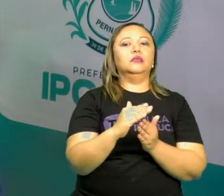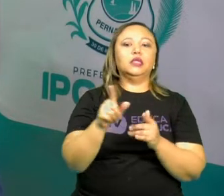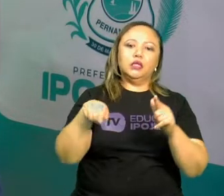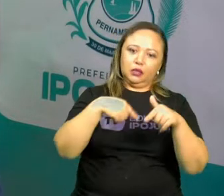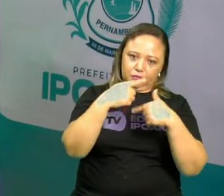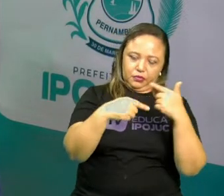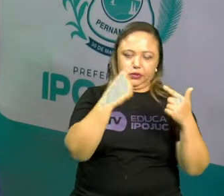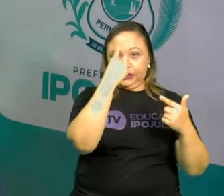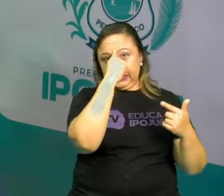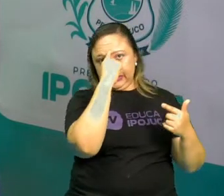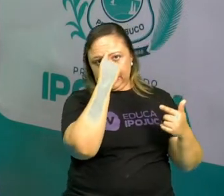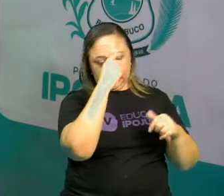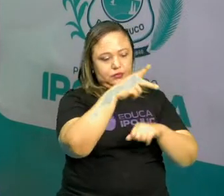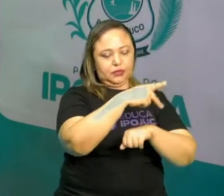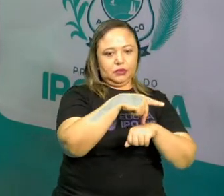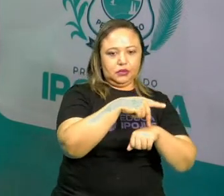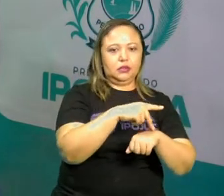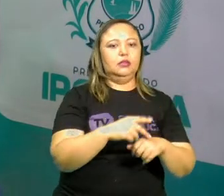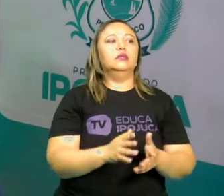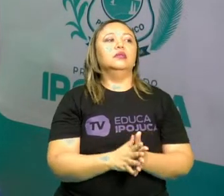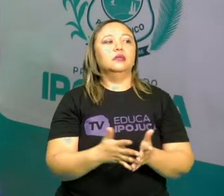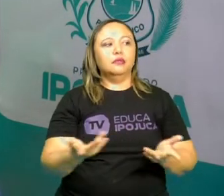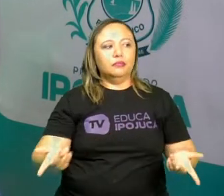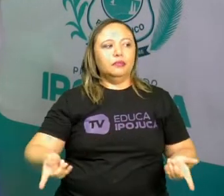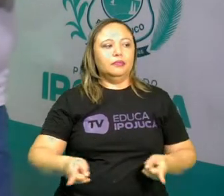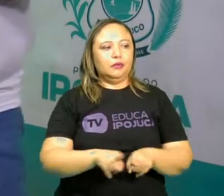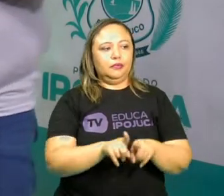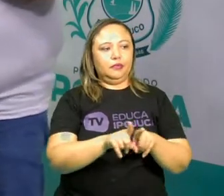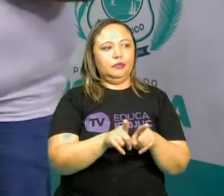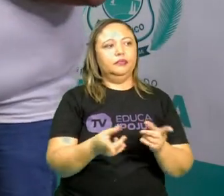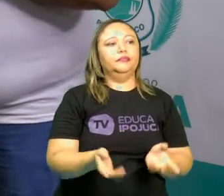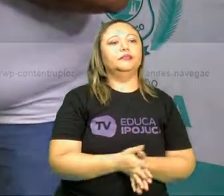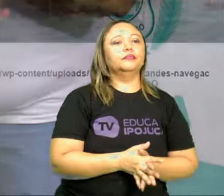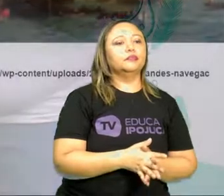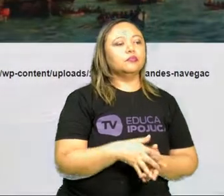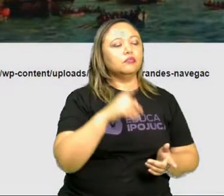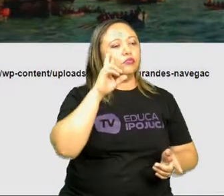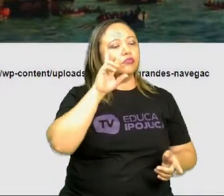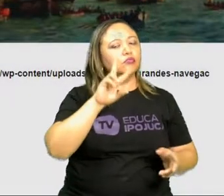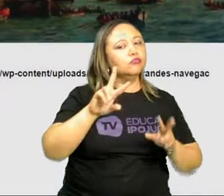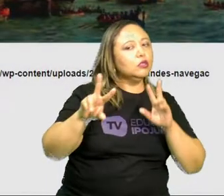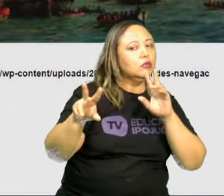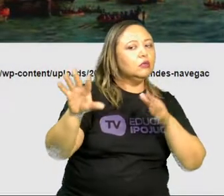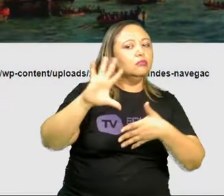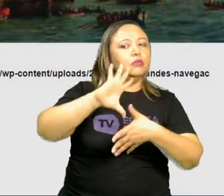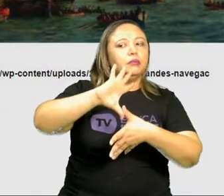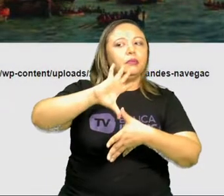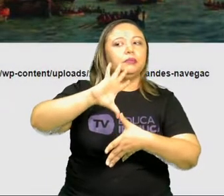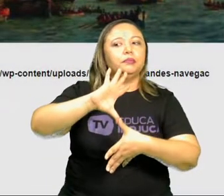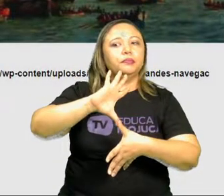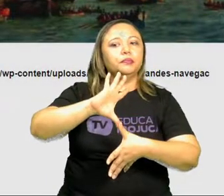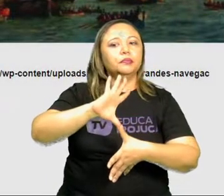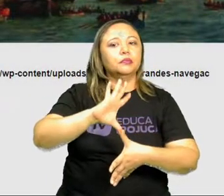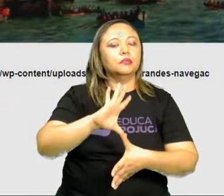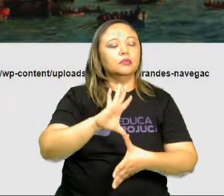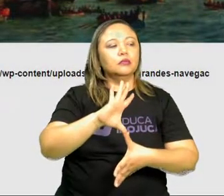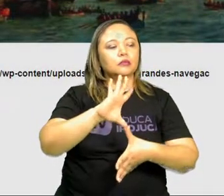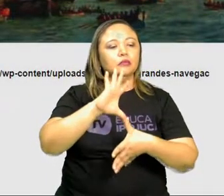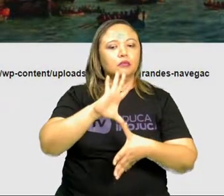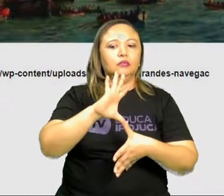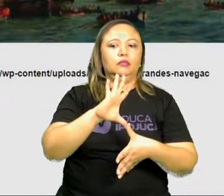iniciados pelas grandes navegações. Aí a gente vê no mapa os